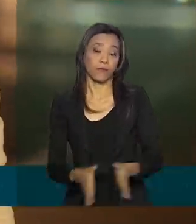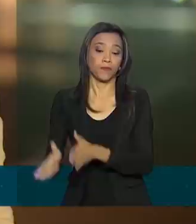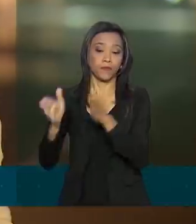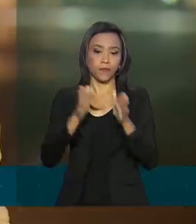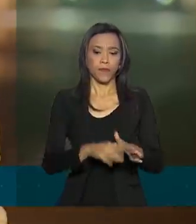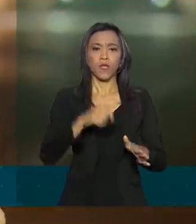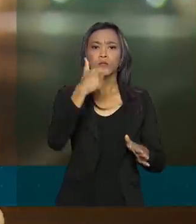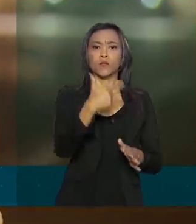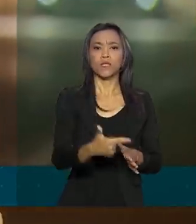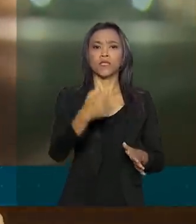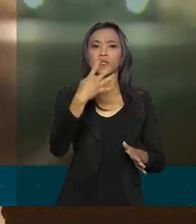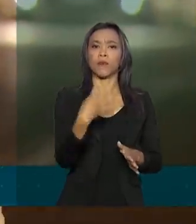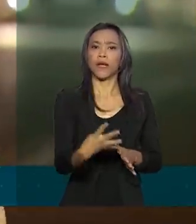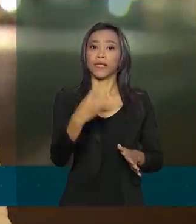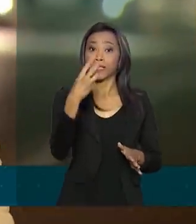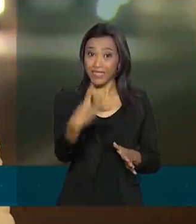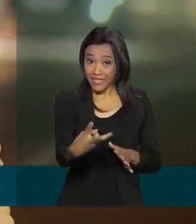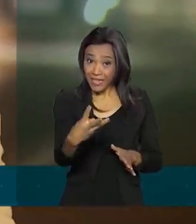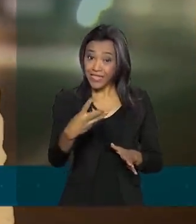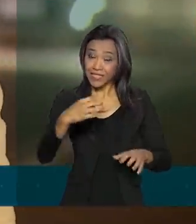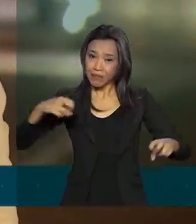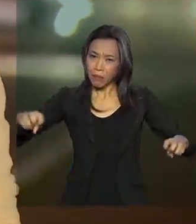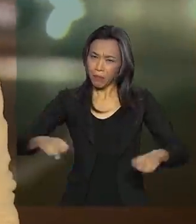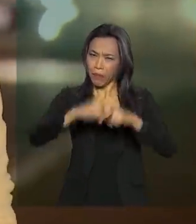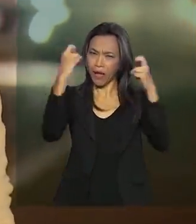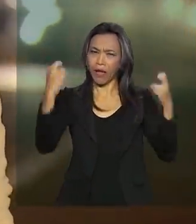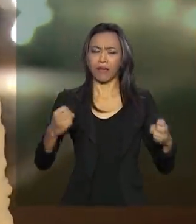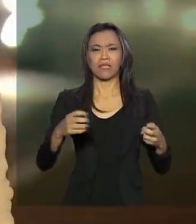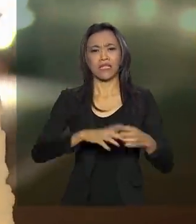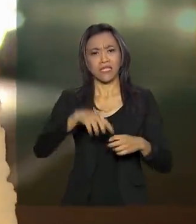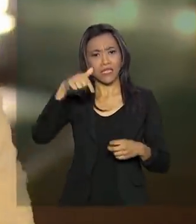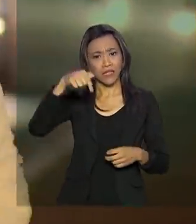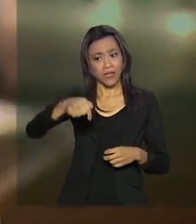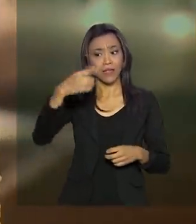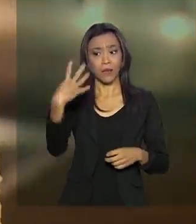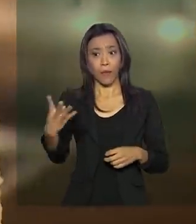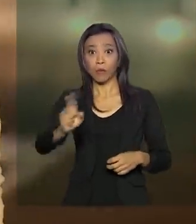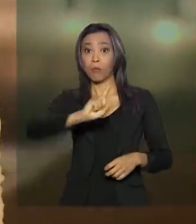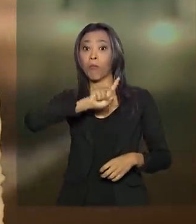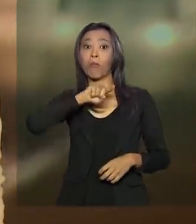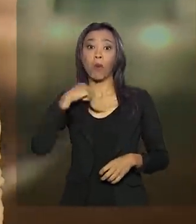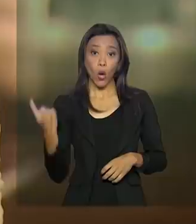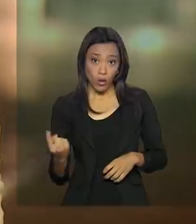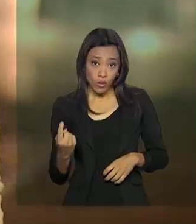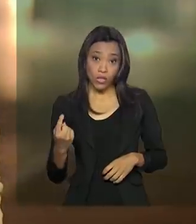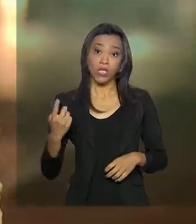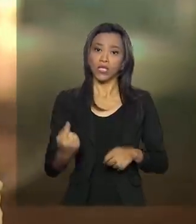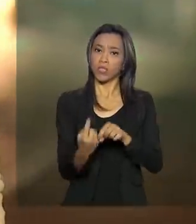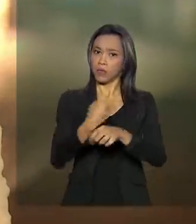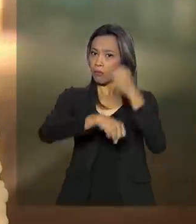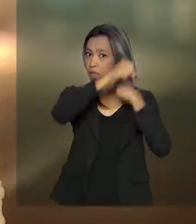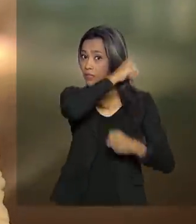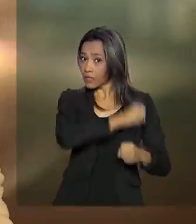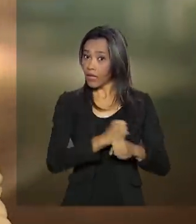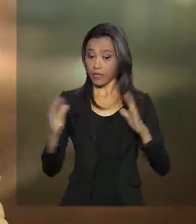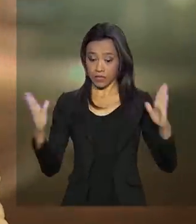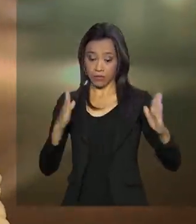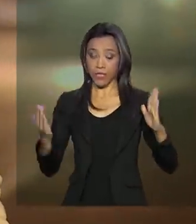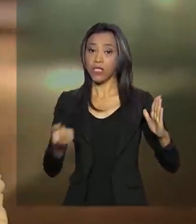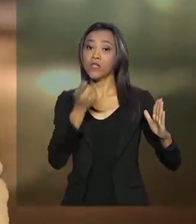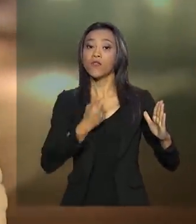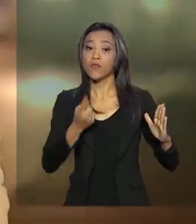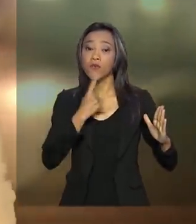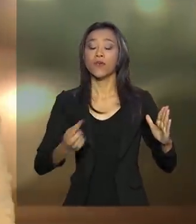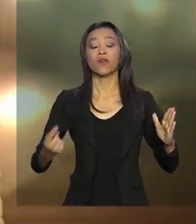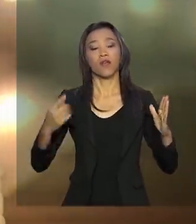243 acidentes graves com 74 mortes durante o feriado de Proclamação da República. Apesar de ainda